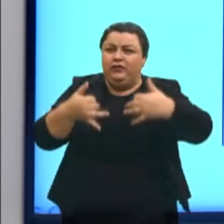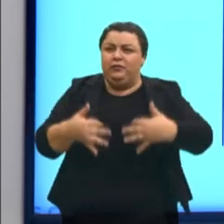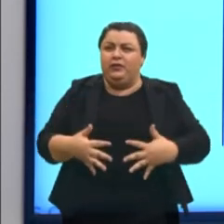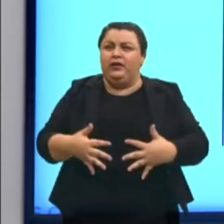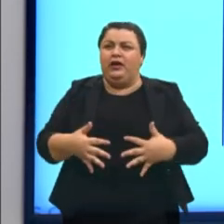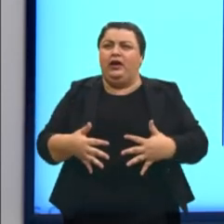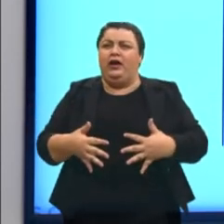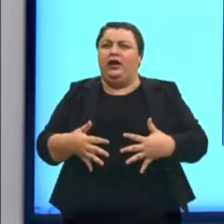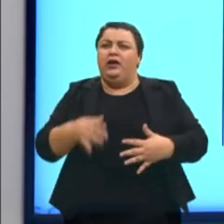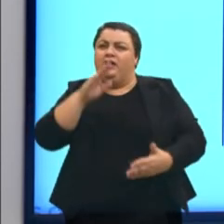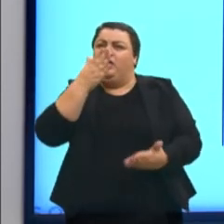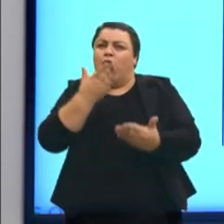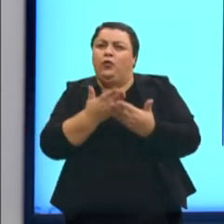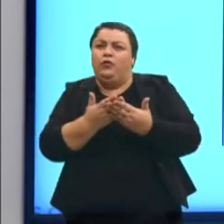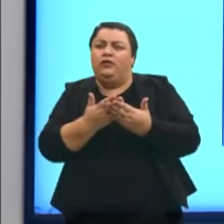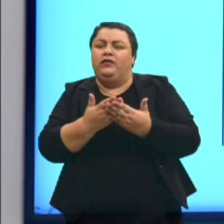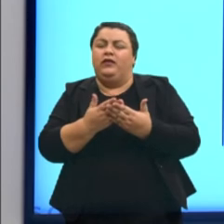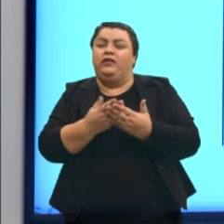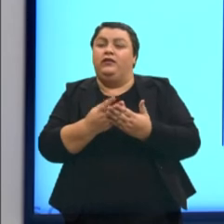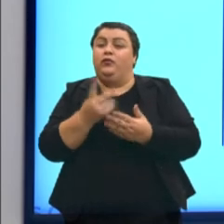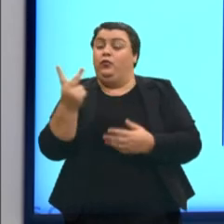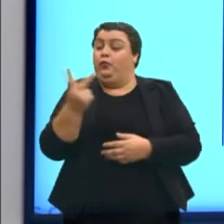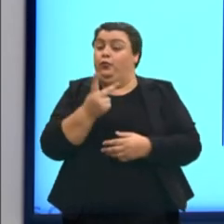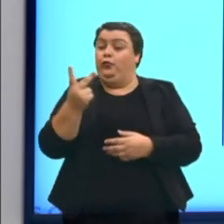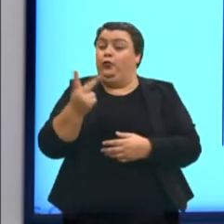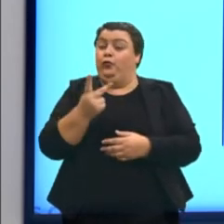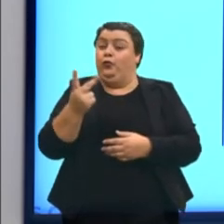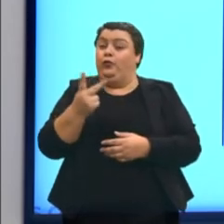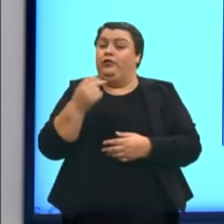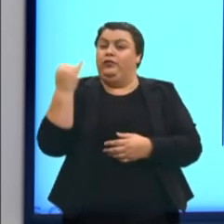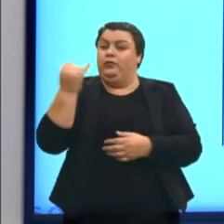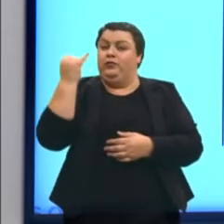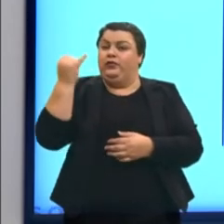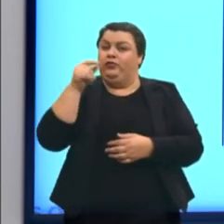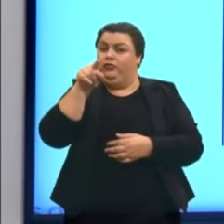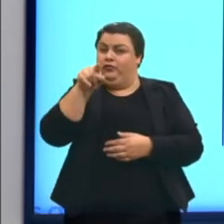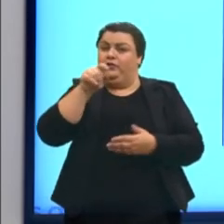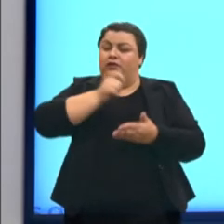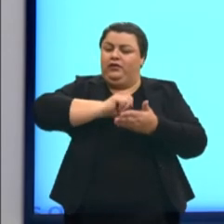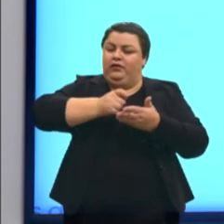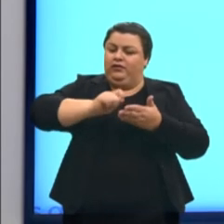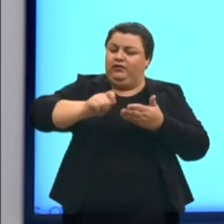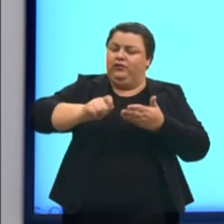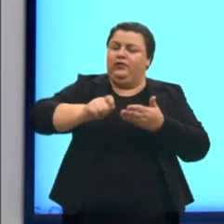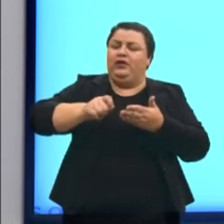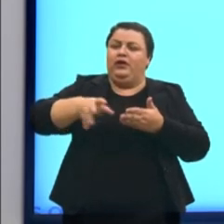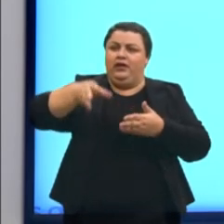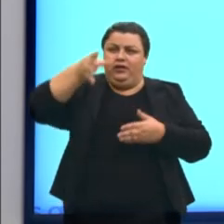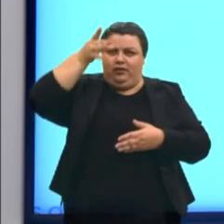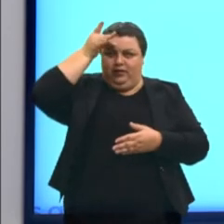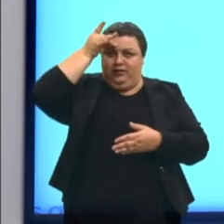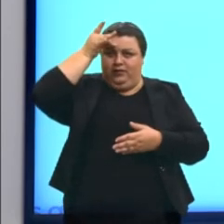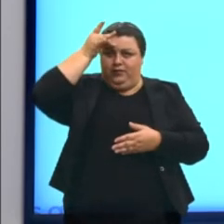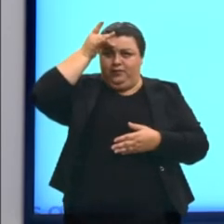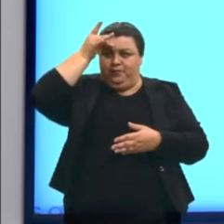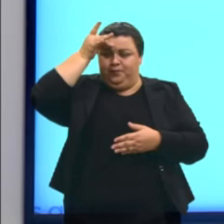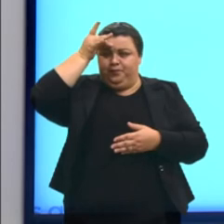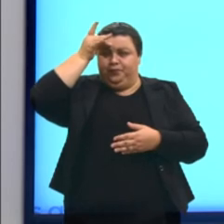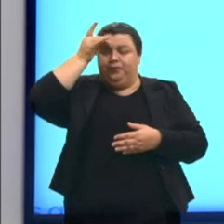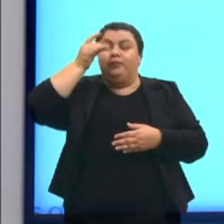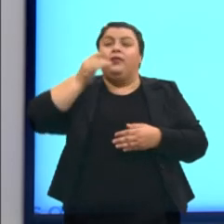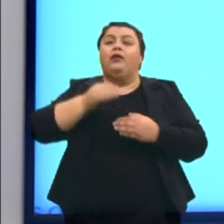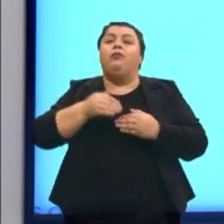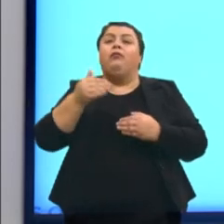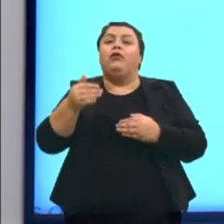e convencer. São termos que são importantes de vocês guardarem. Além disso,